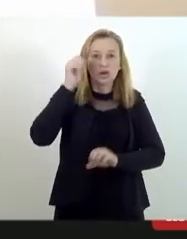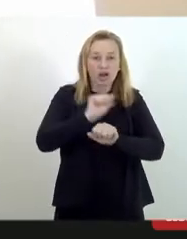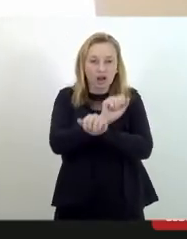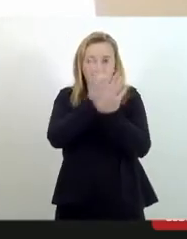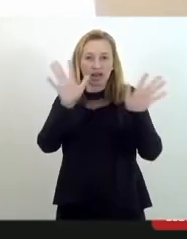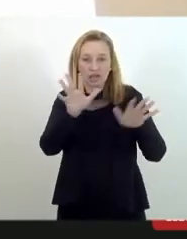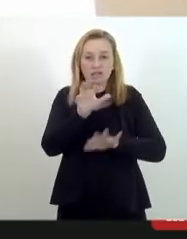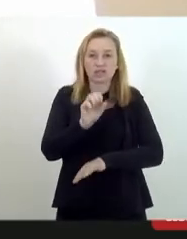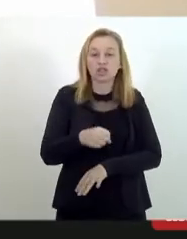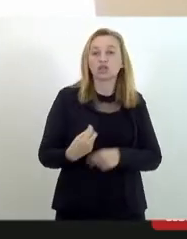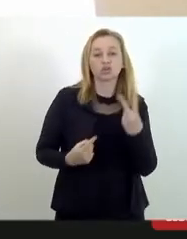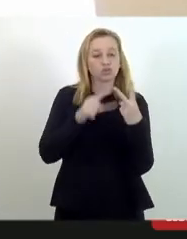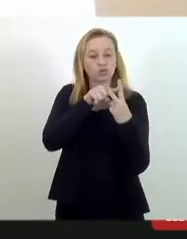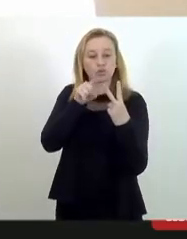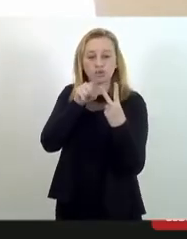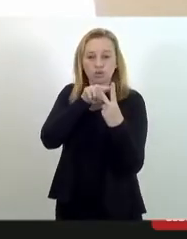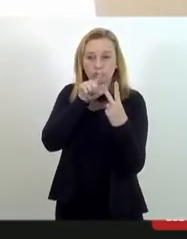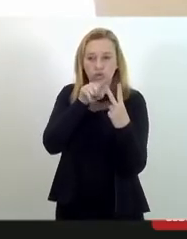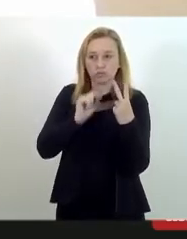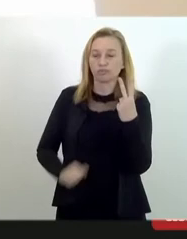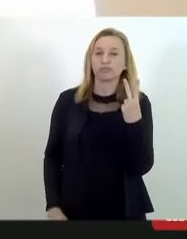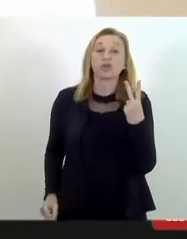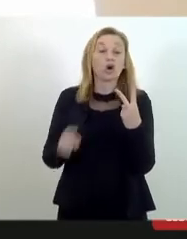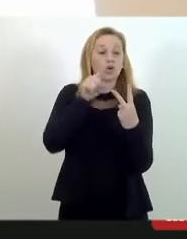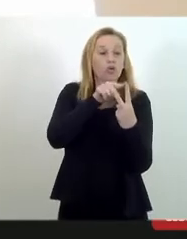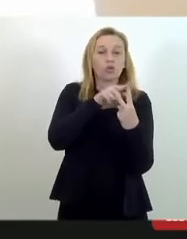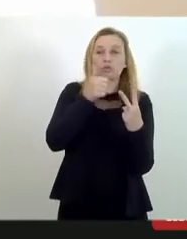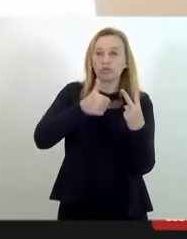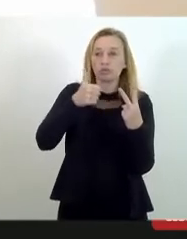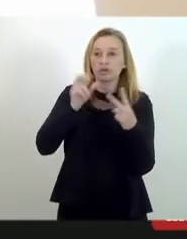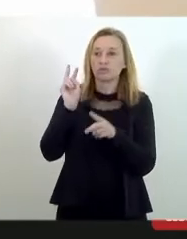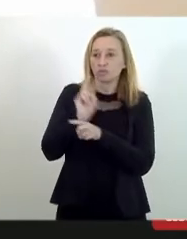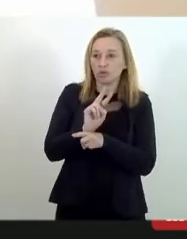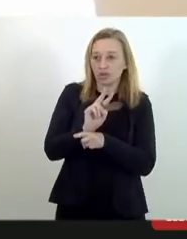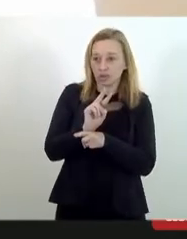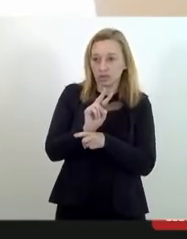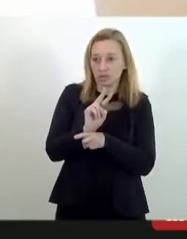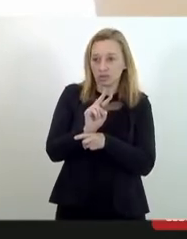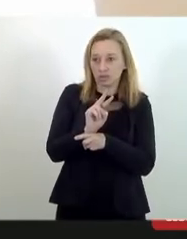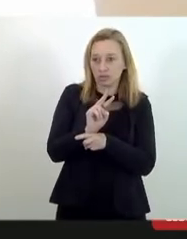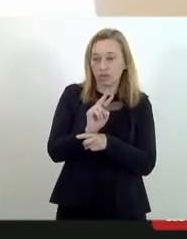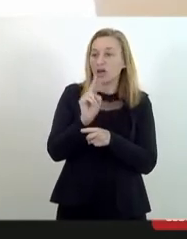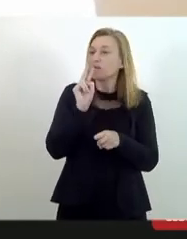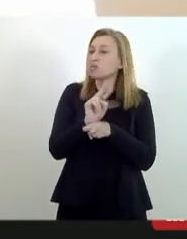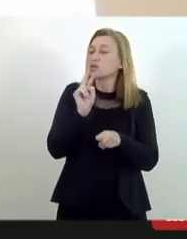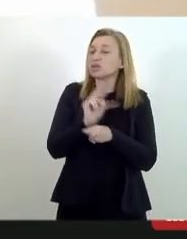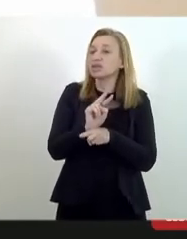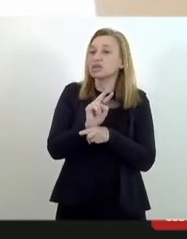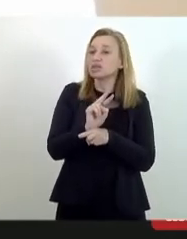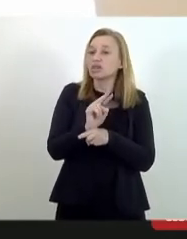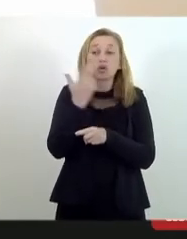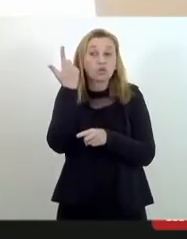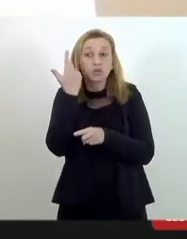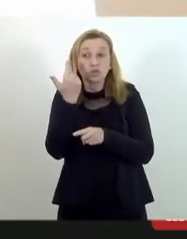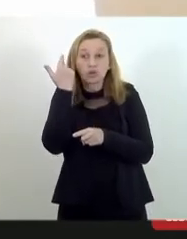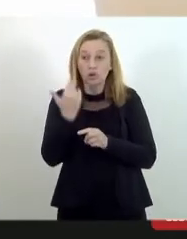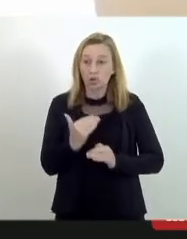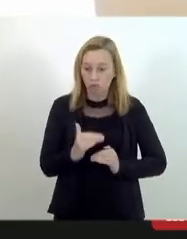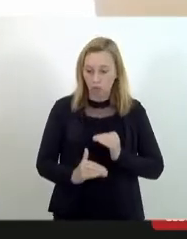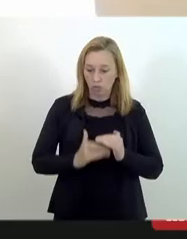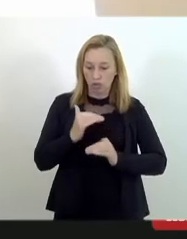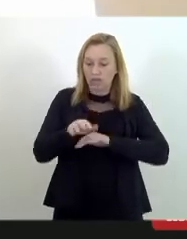dois pontos que têm que ser abordados. O primeiro é a prevenção. a prevenção, ela passa naturalmente por um processo